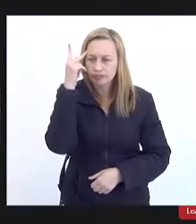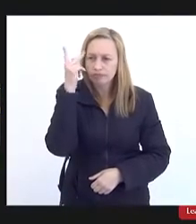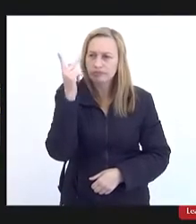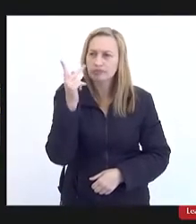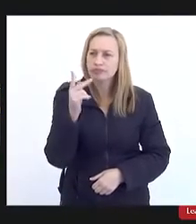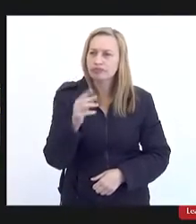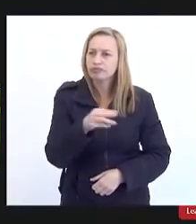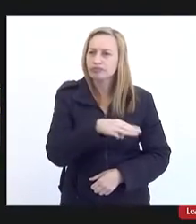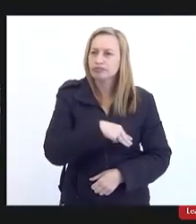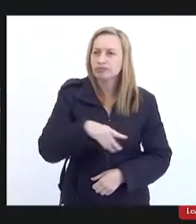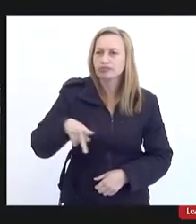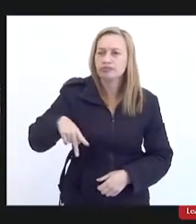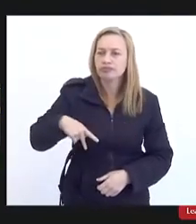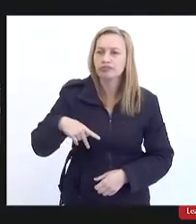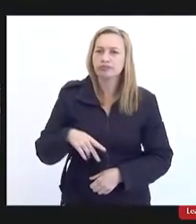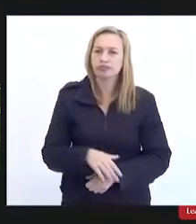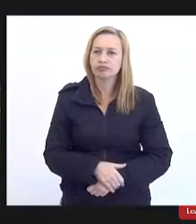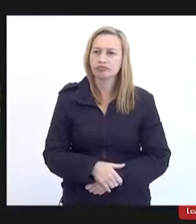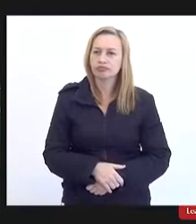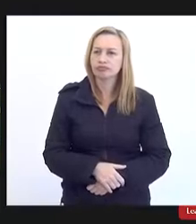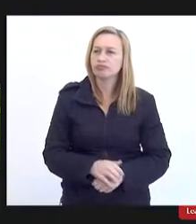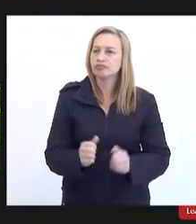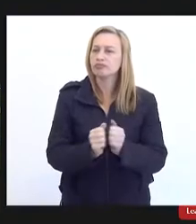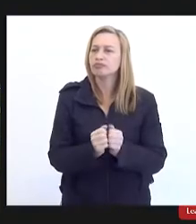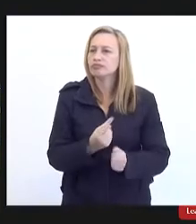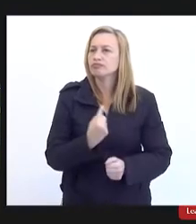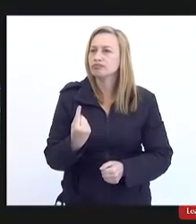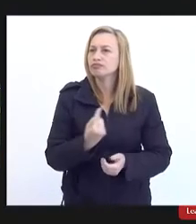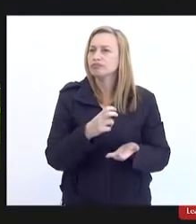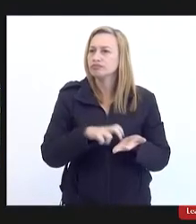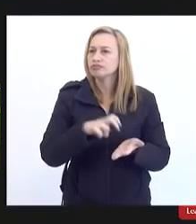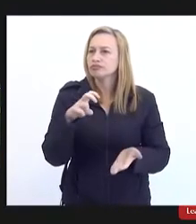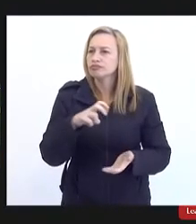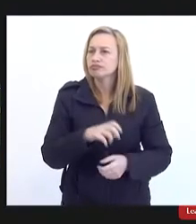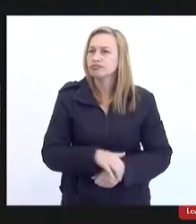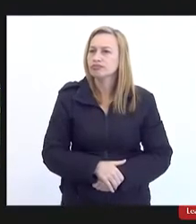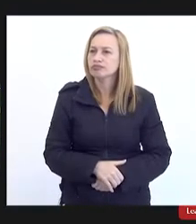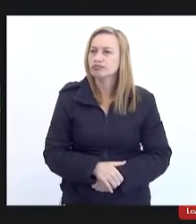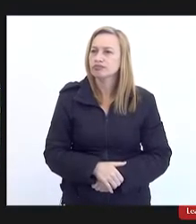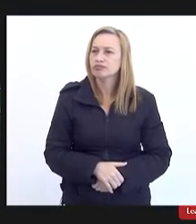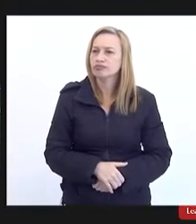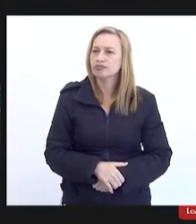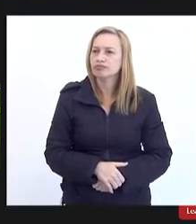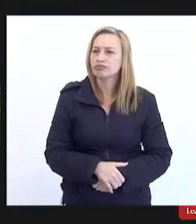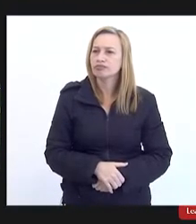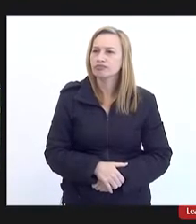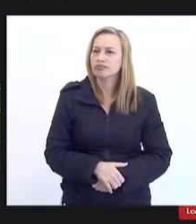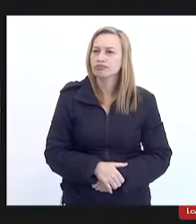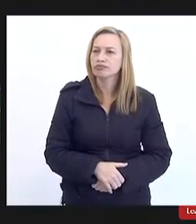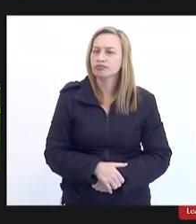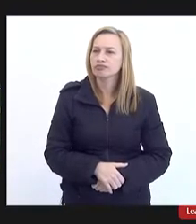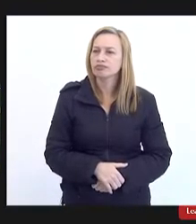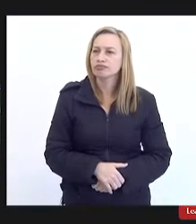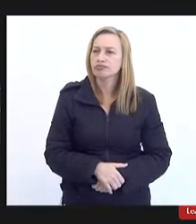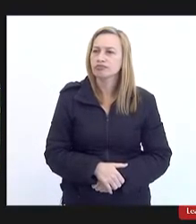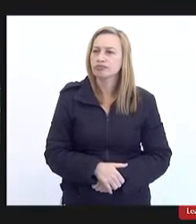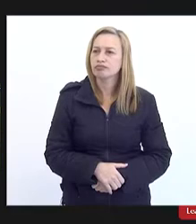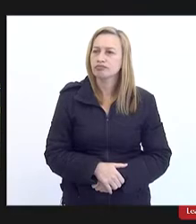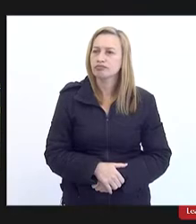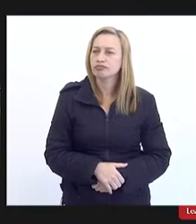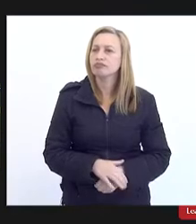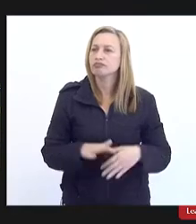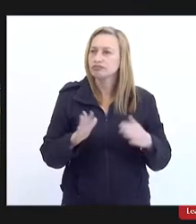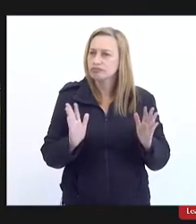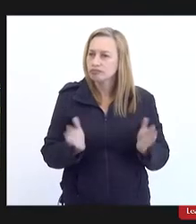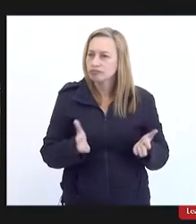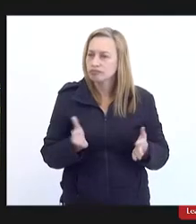do Ministério Público conosco nessa manhã então eu